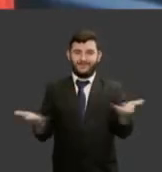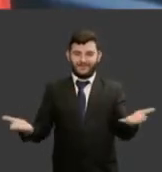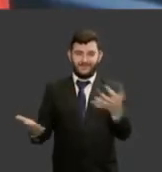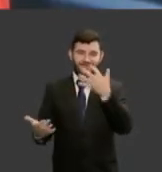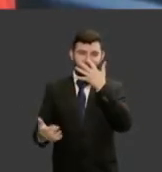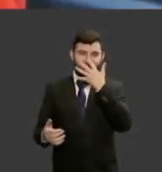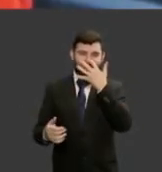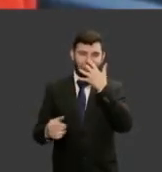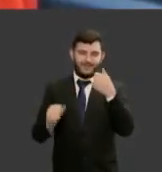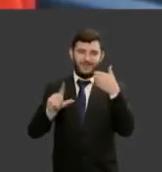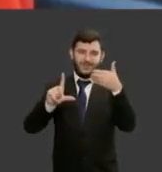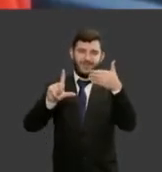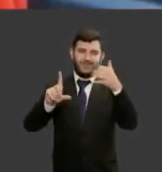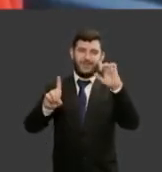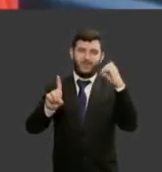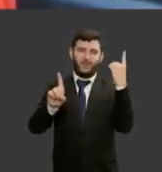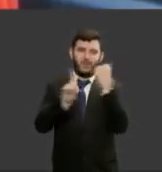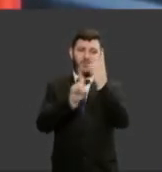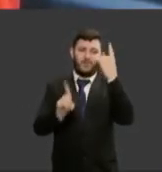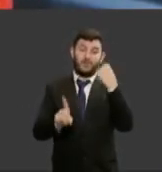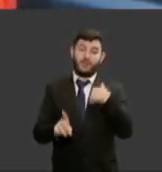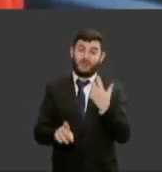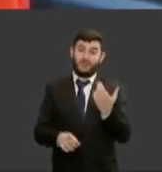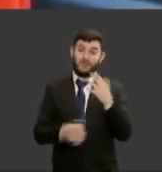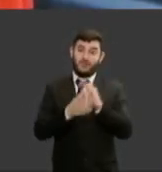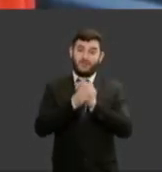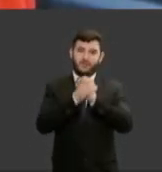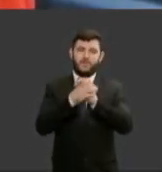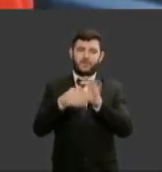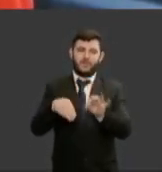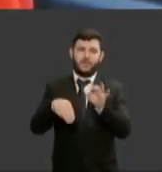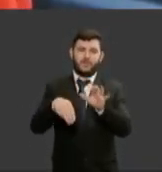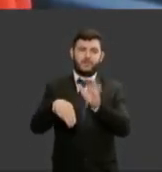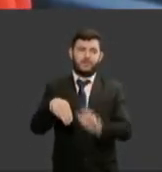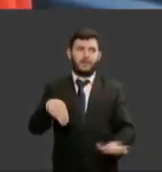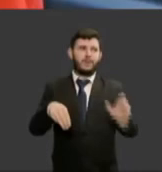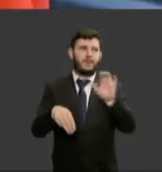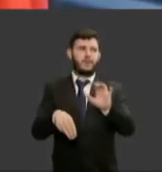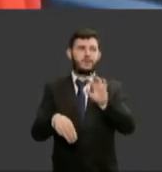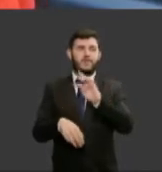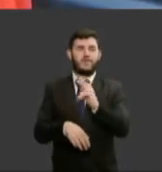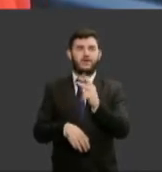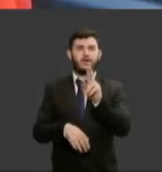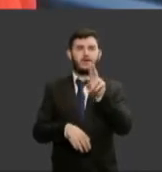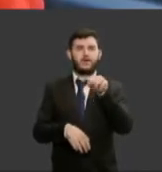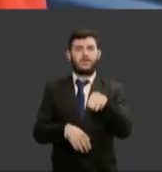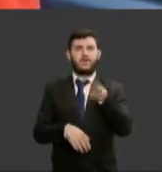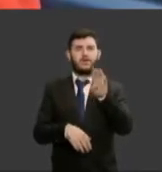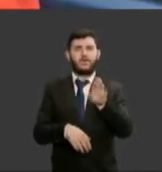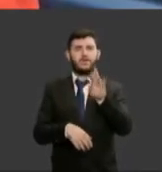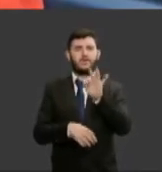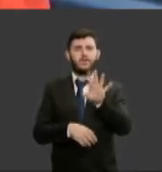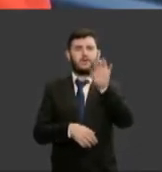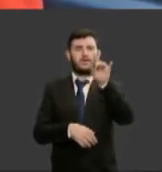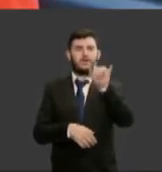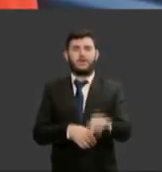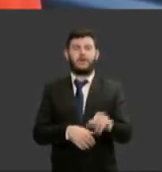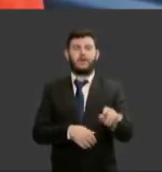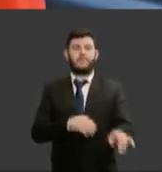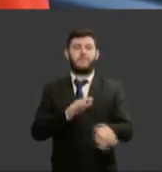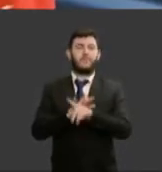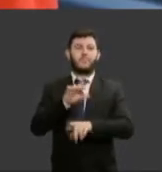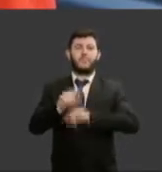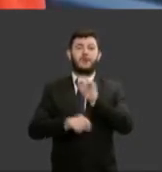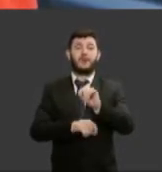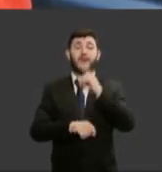cumprimentar ainda o ministro Humberto Martins e ministro Humberto Martins que é o meu conterrâneo que sou a Lagoana de coração